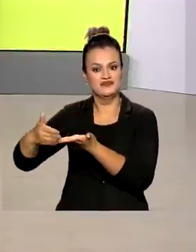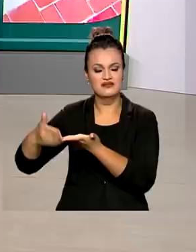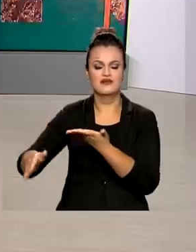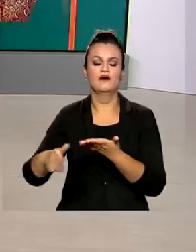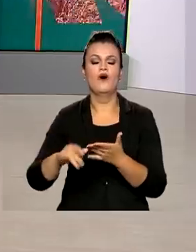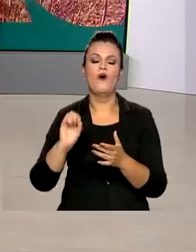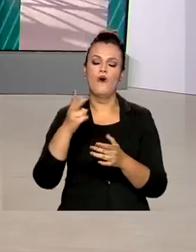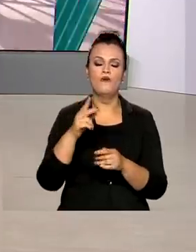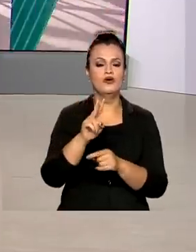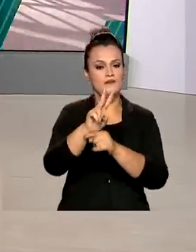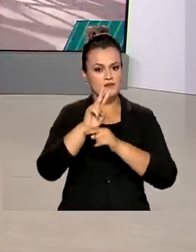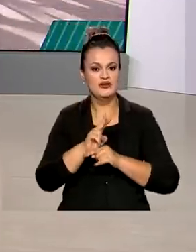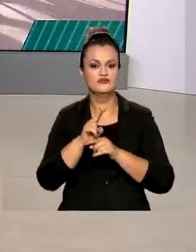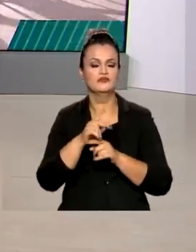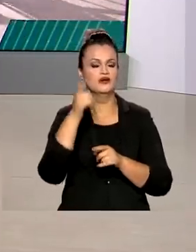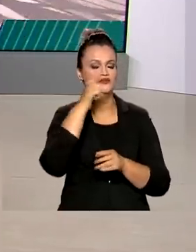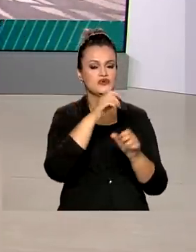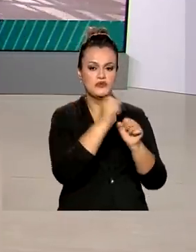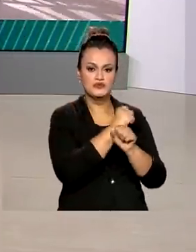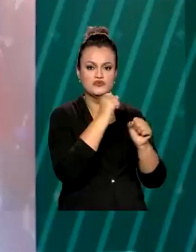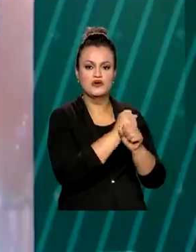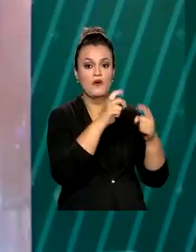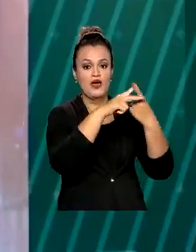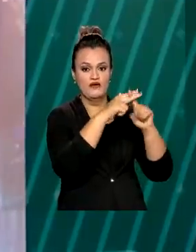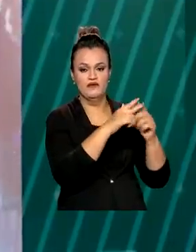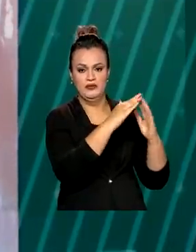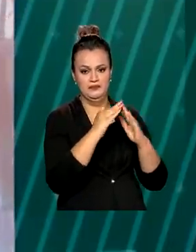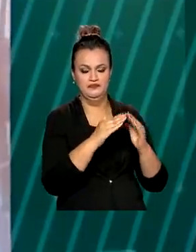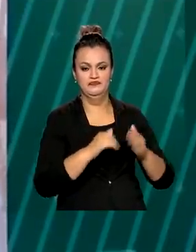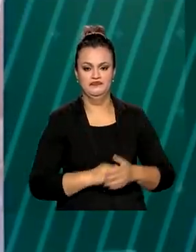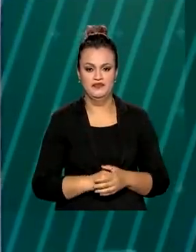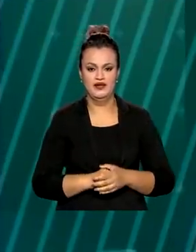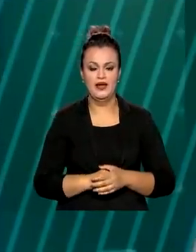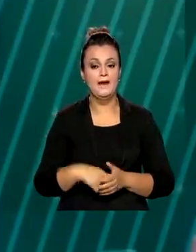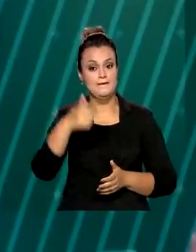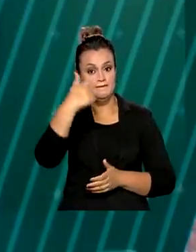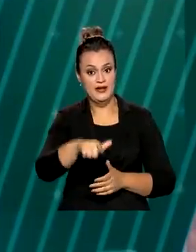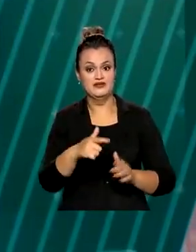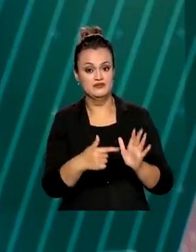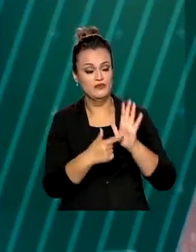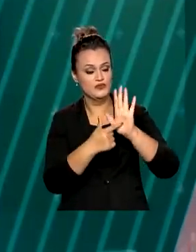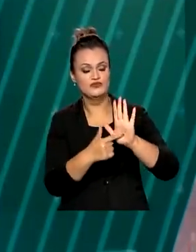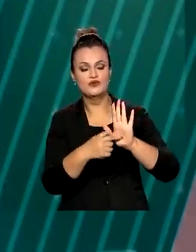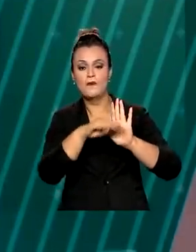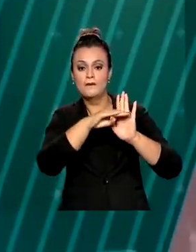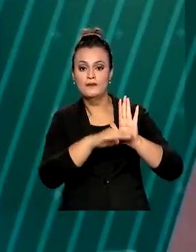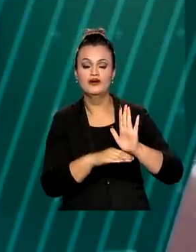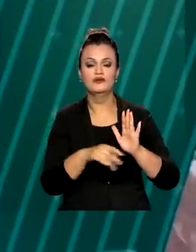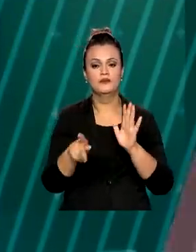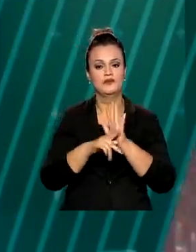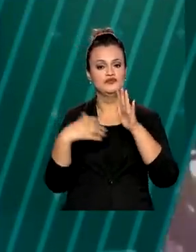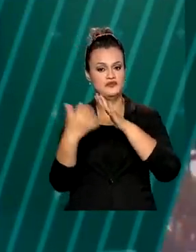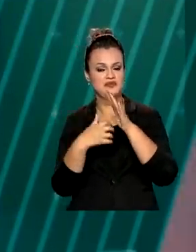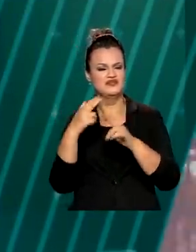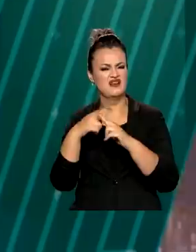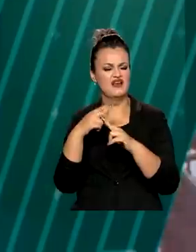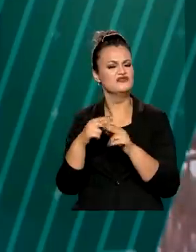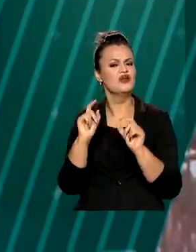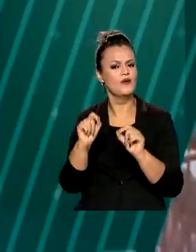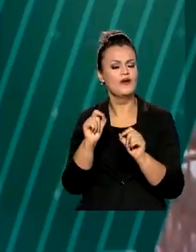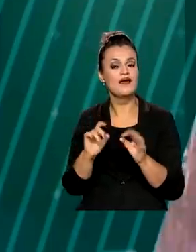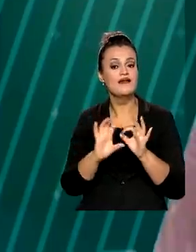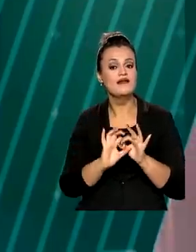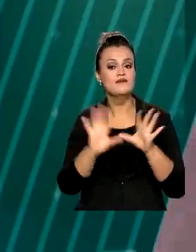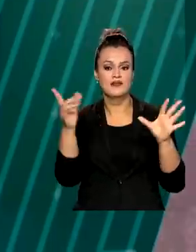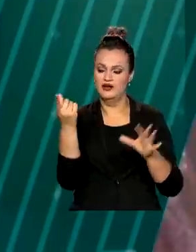construção ou reforma de imóveis comerciais. O banco também apresentou o novo plano empresário Caixa, com a simplificação da